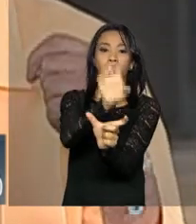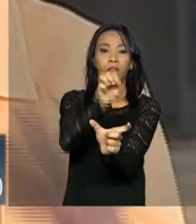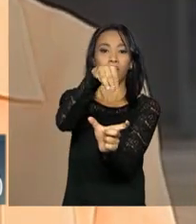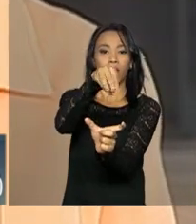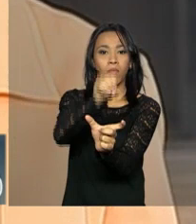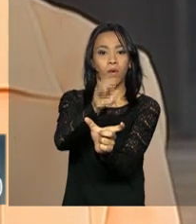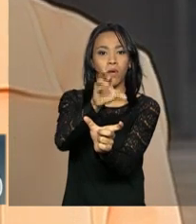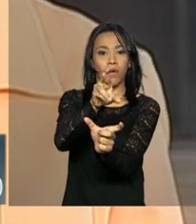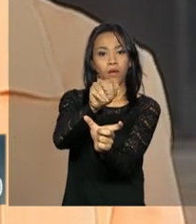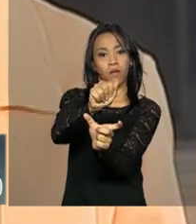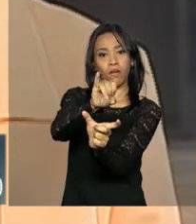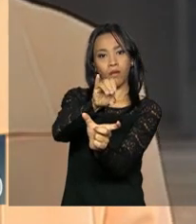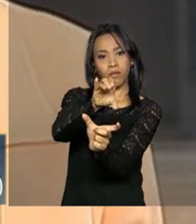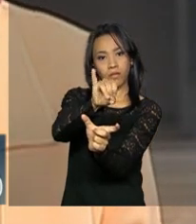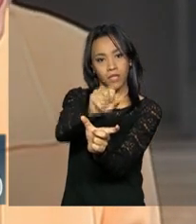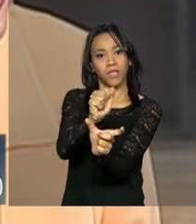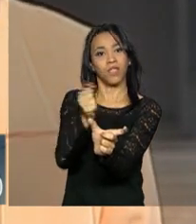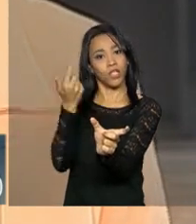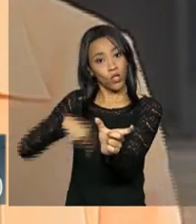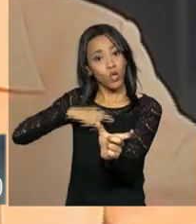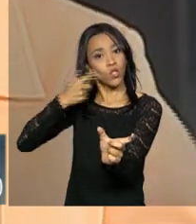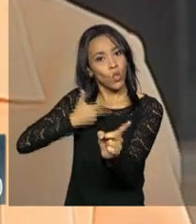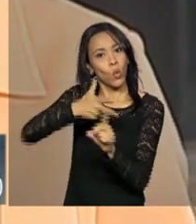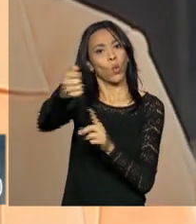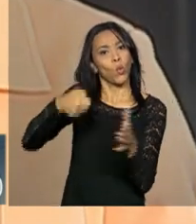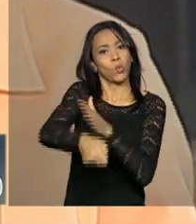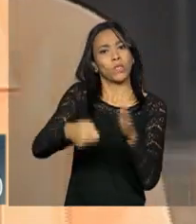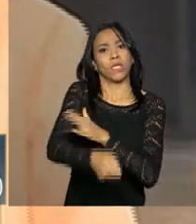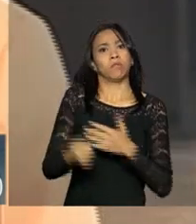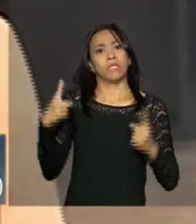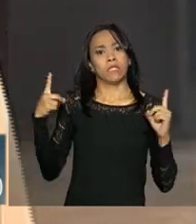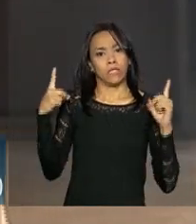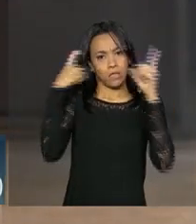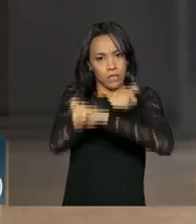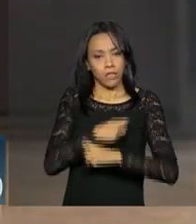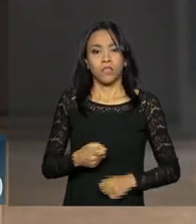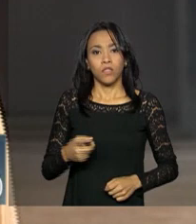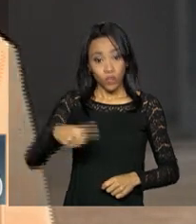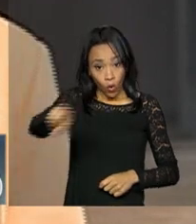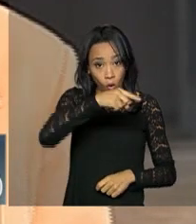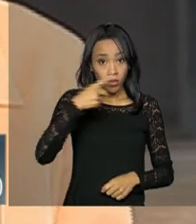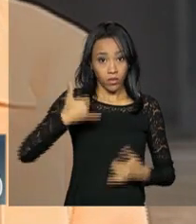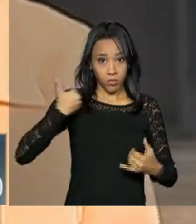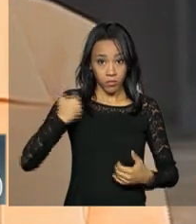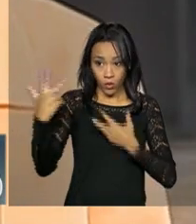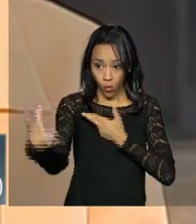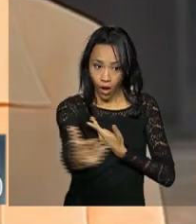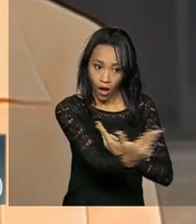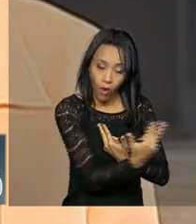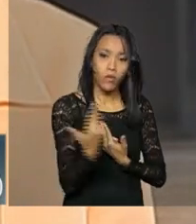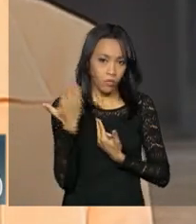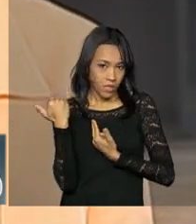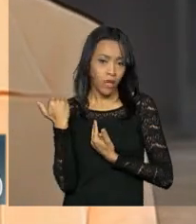que nós conquistamos a duras penas. Todos aqui da minha geração lutaram para